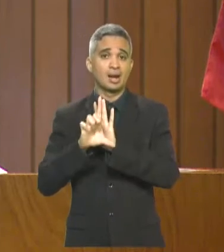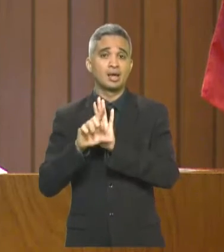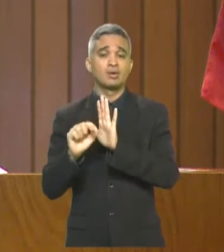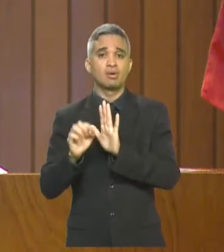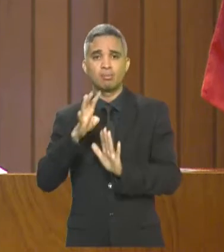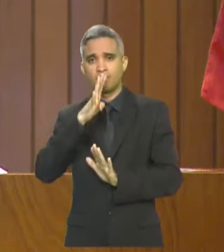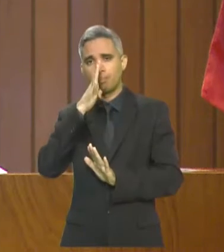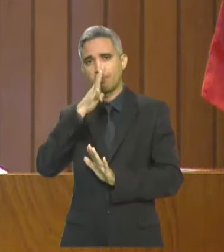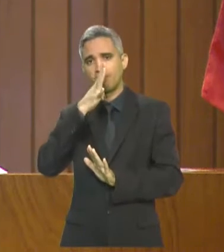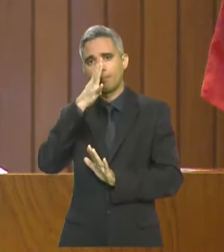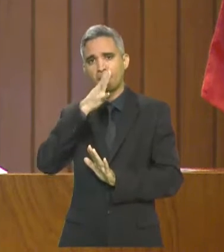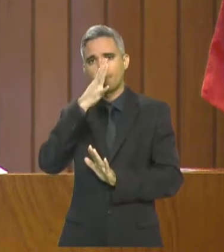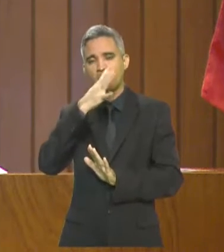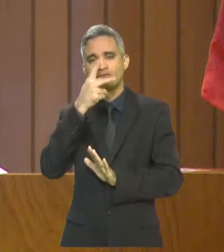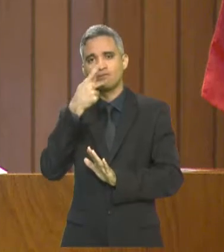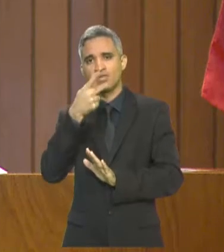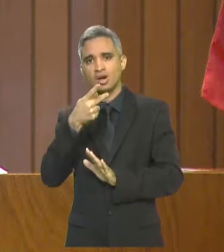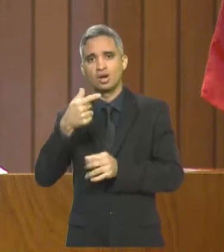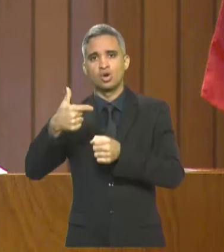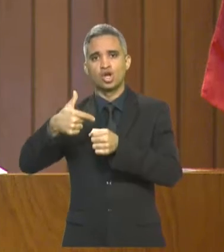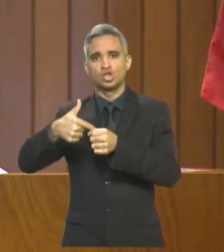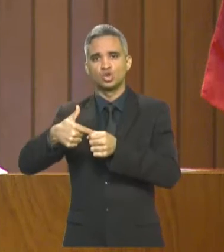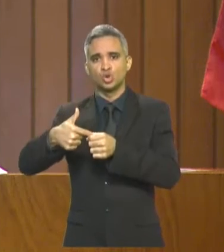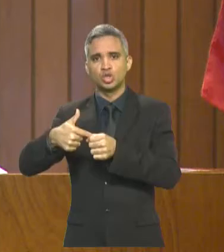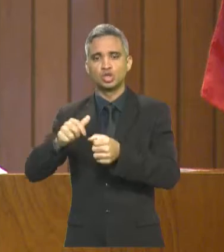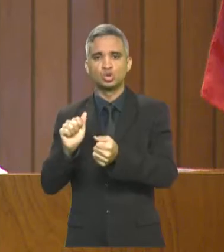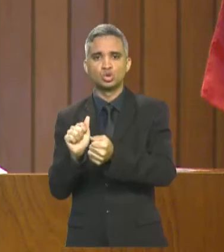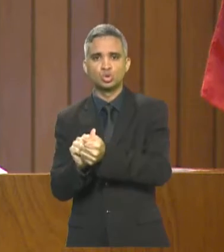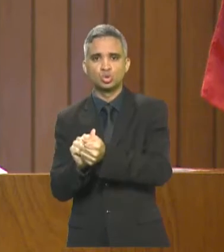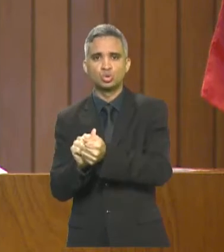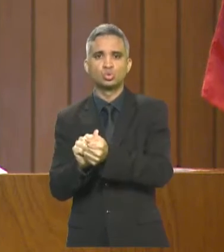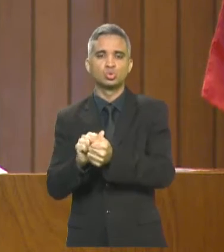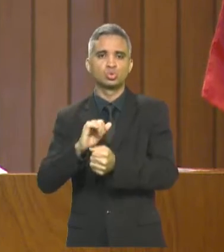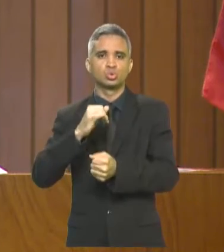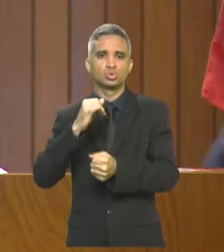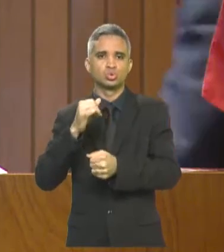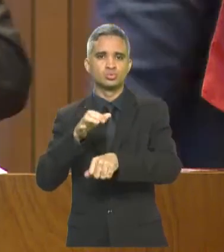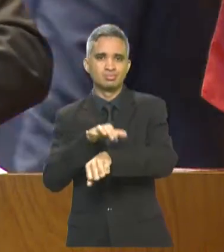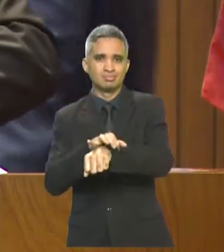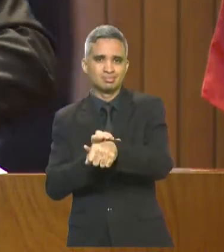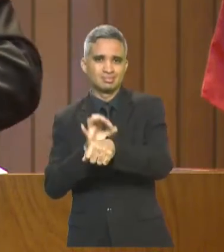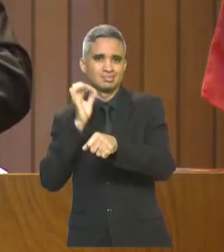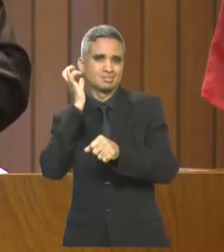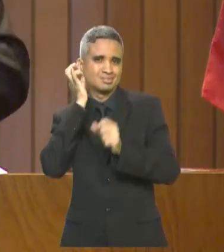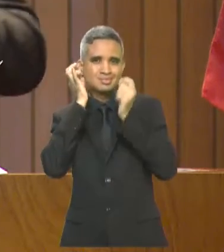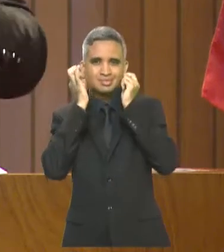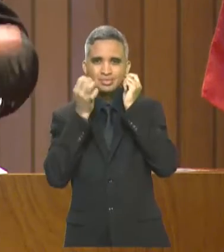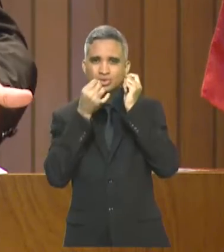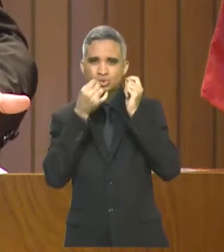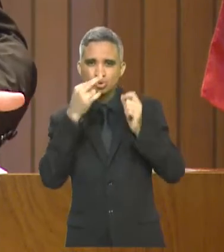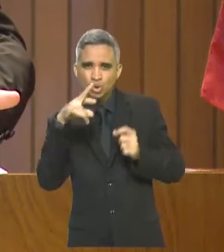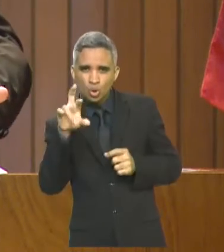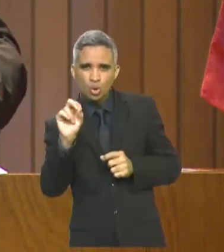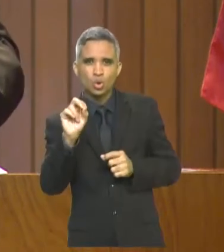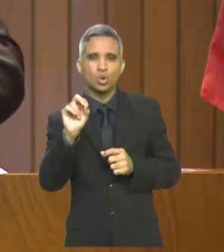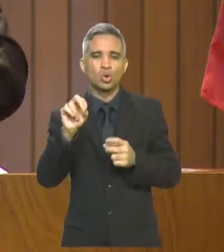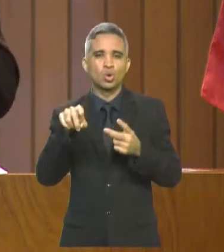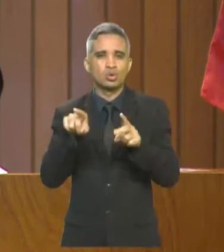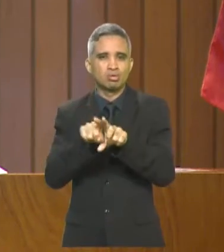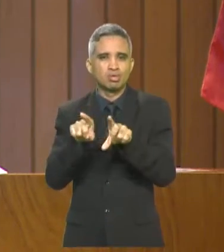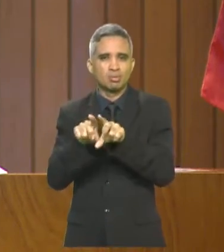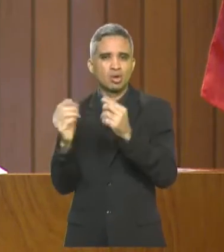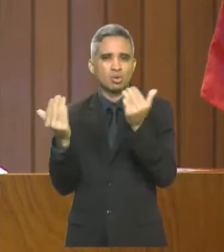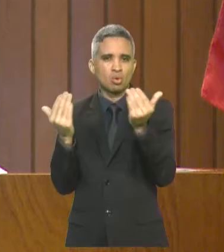juntamente com produtos de luxo, produtos supérfluos, como joias, teras preciosas, embarcações luxuosas,